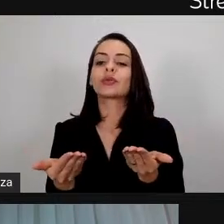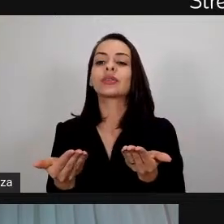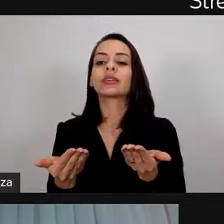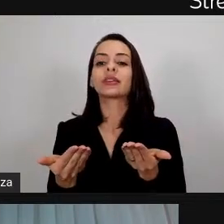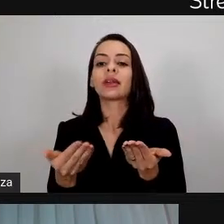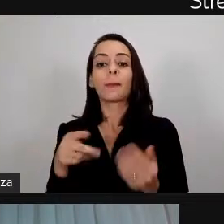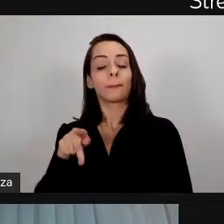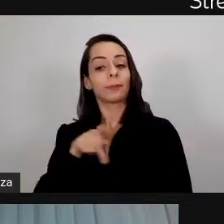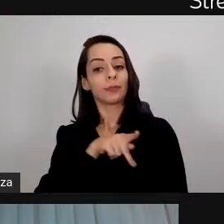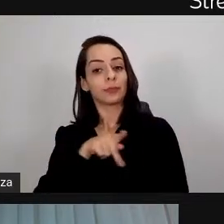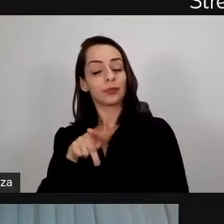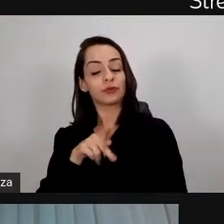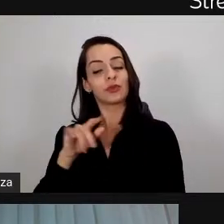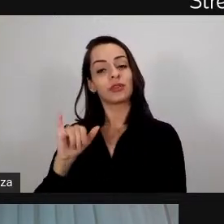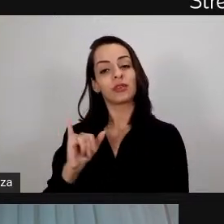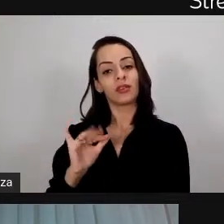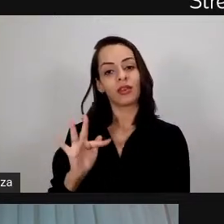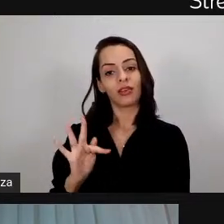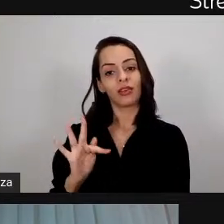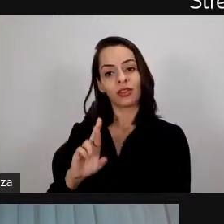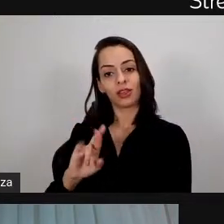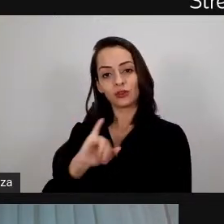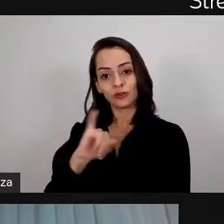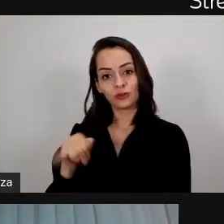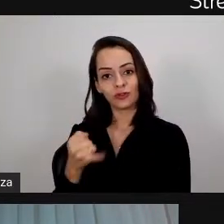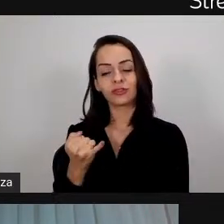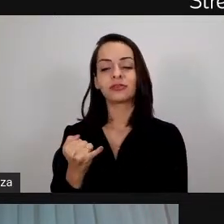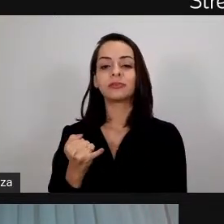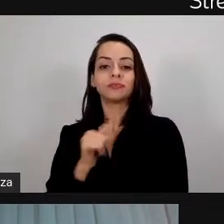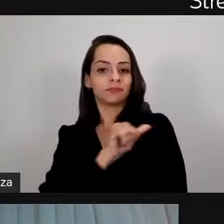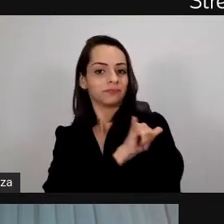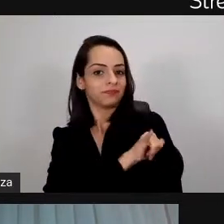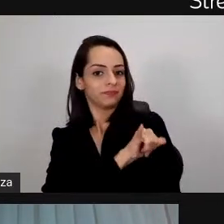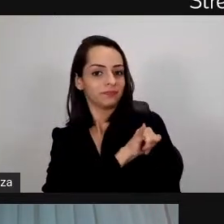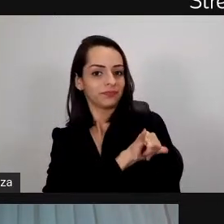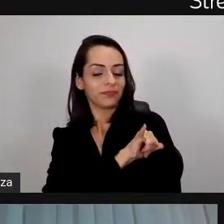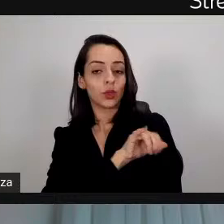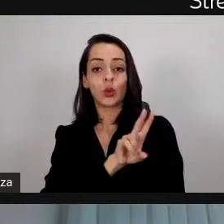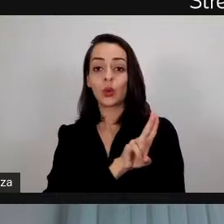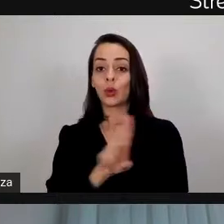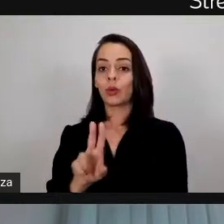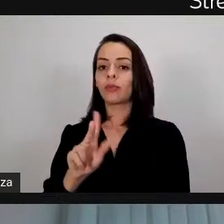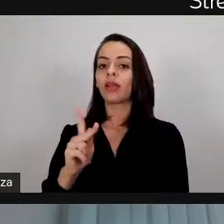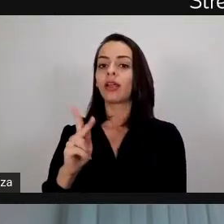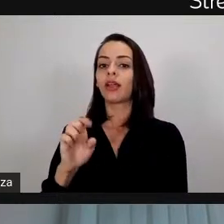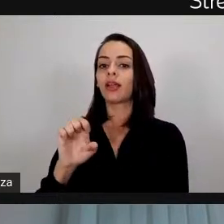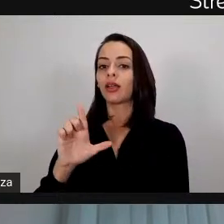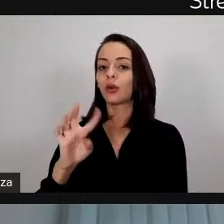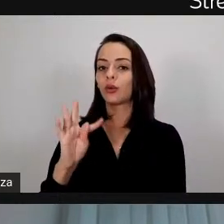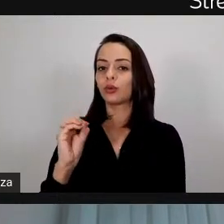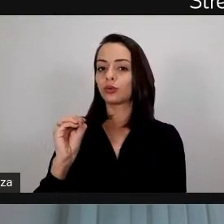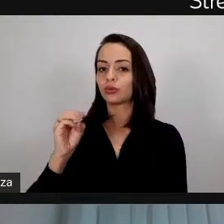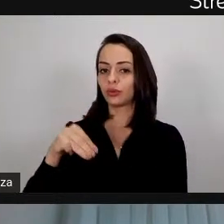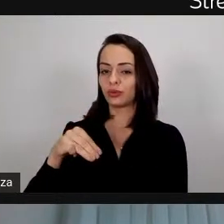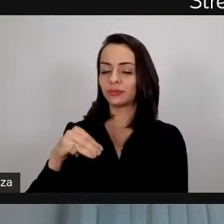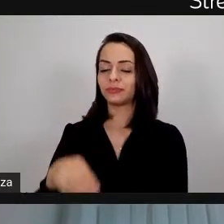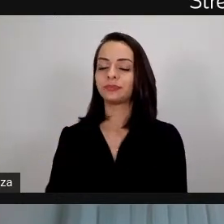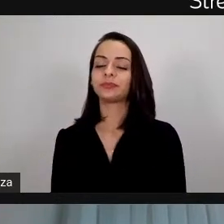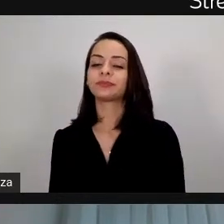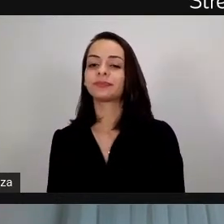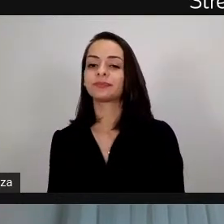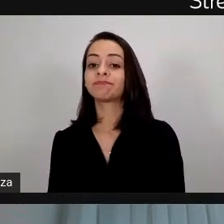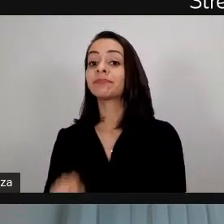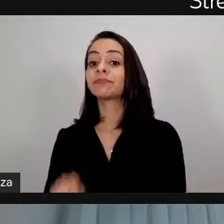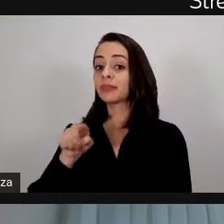Instituto Federal do Rio de Janeiro, IFRJ, Elton Sereno. O professor Elton